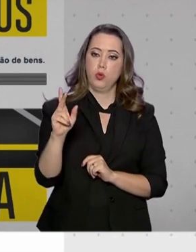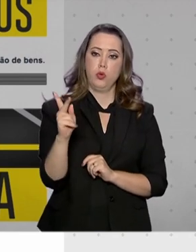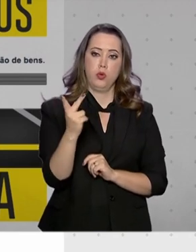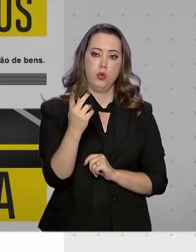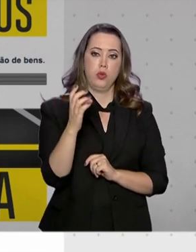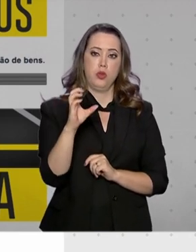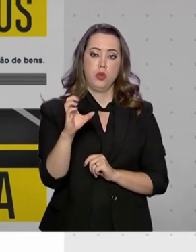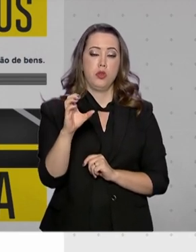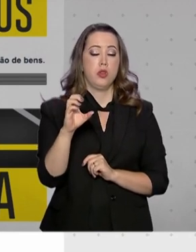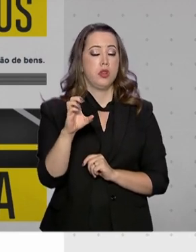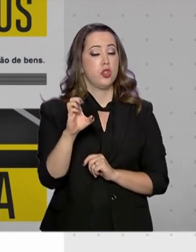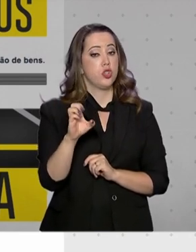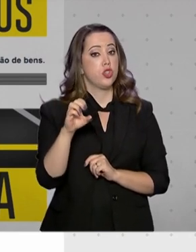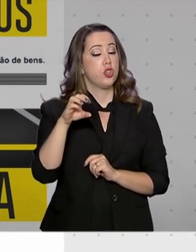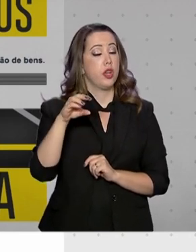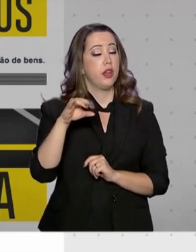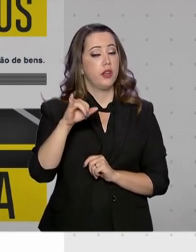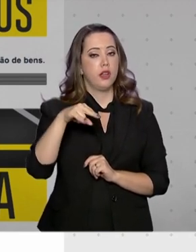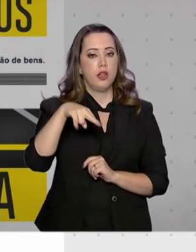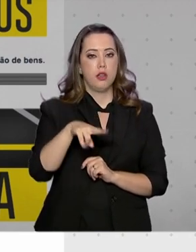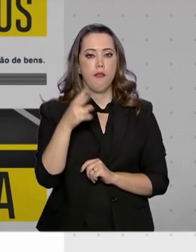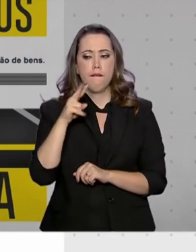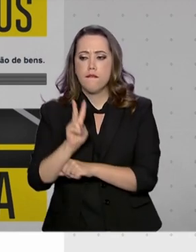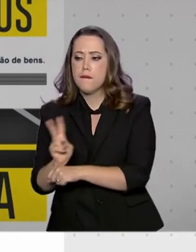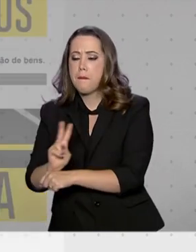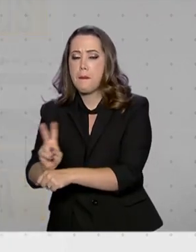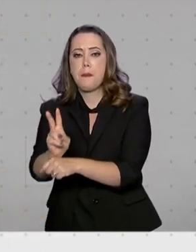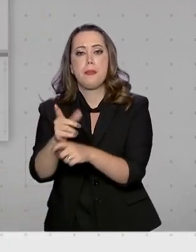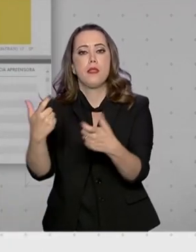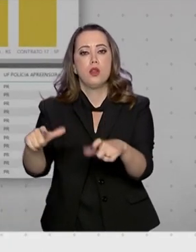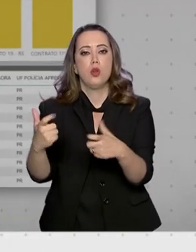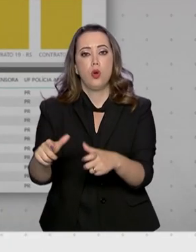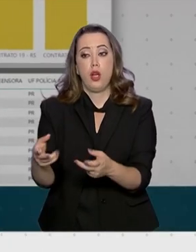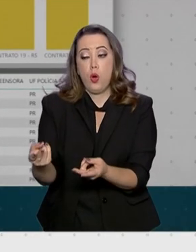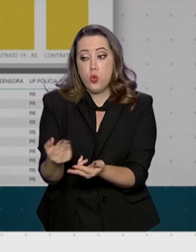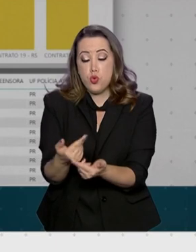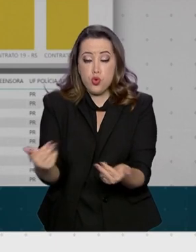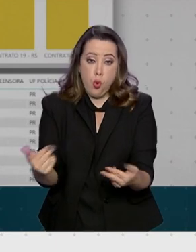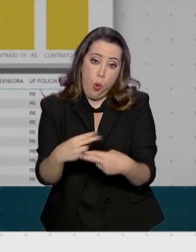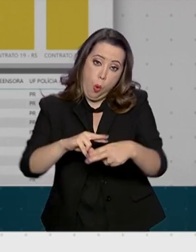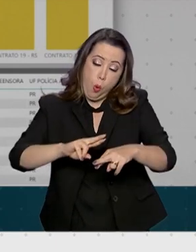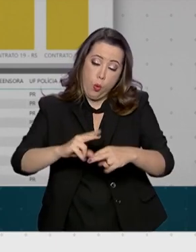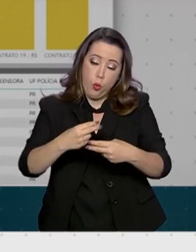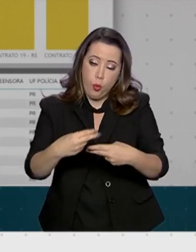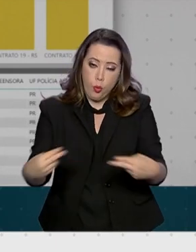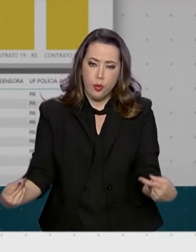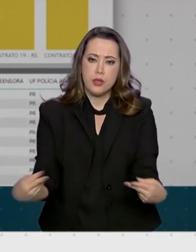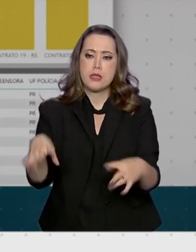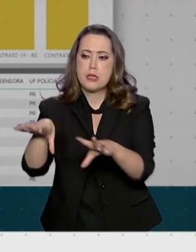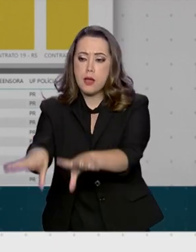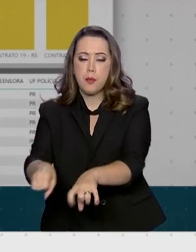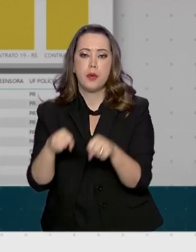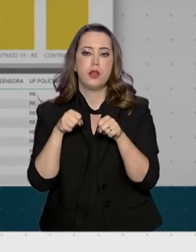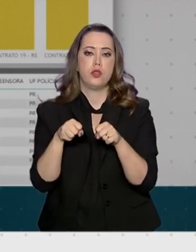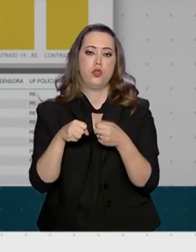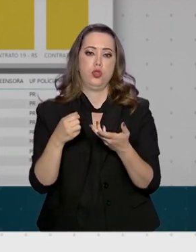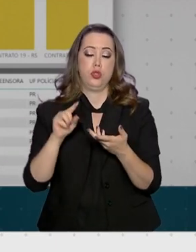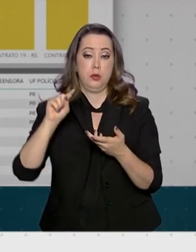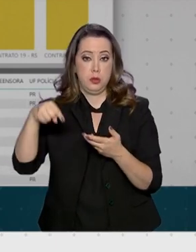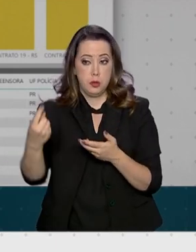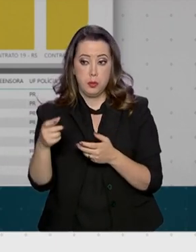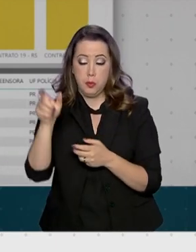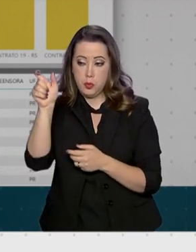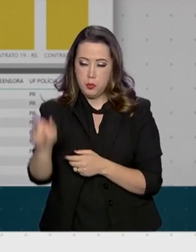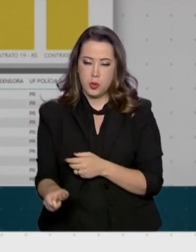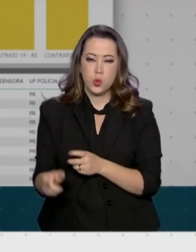localização e a venda de bens apreendidos do tráfico de drogas. A Secretaria Nacional de Políticas sobre Drogas vai alimentar as